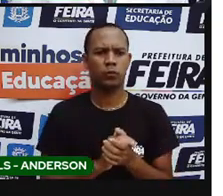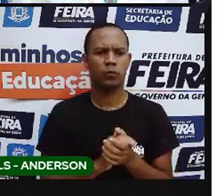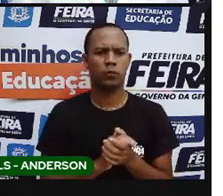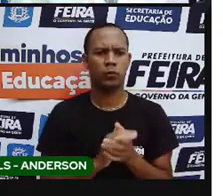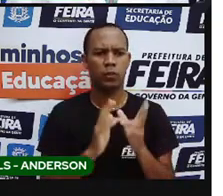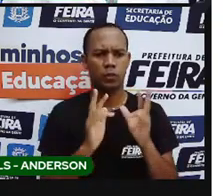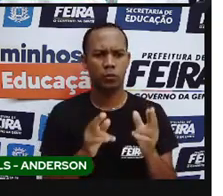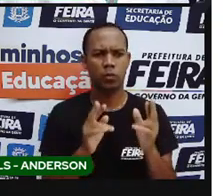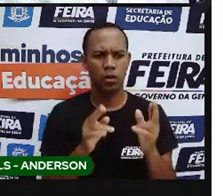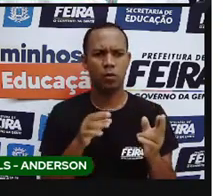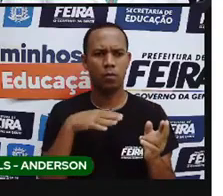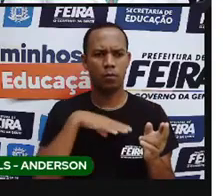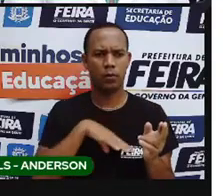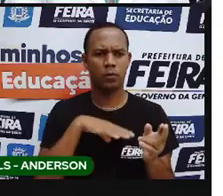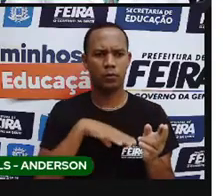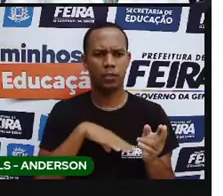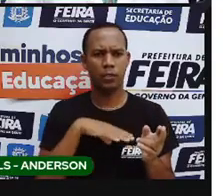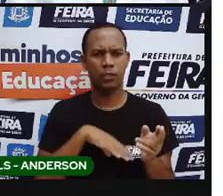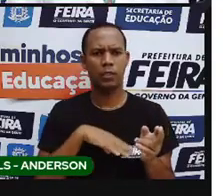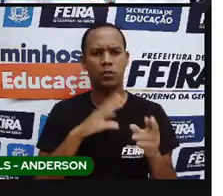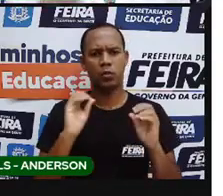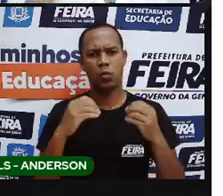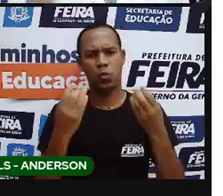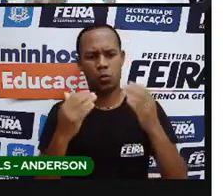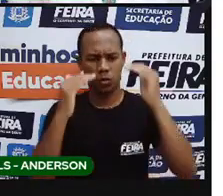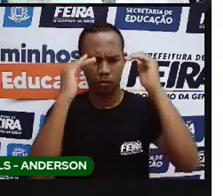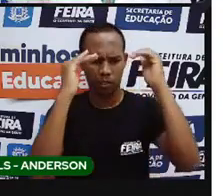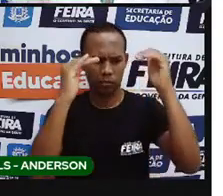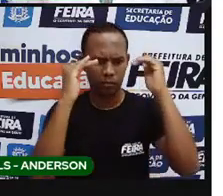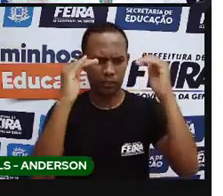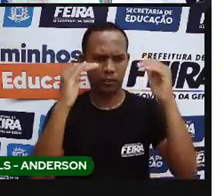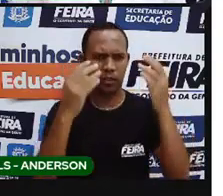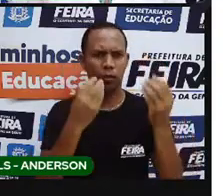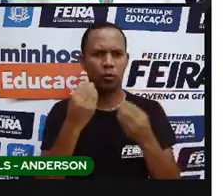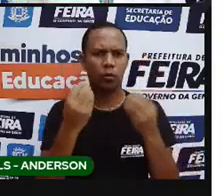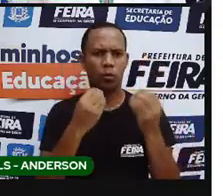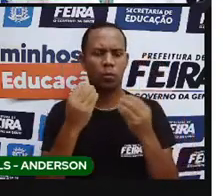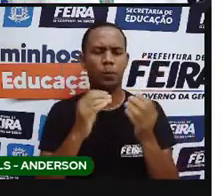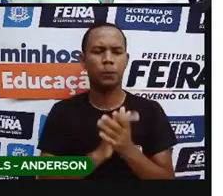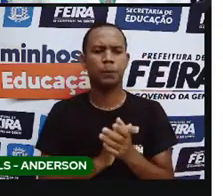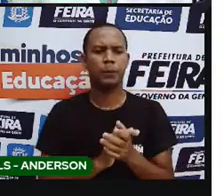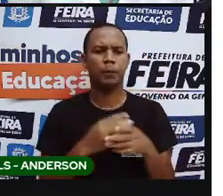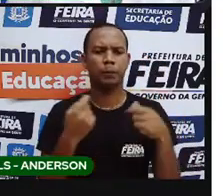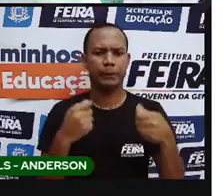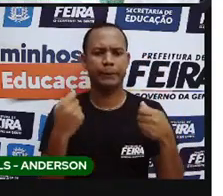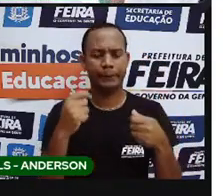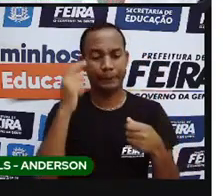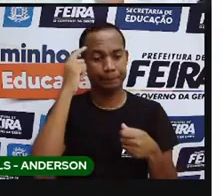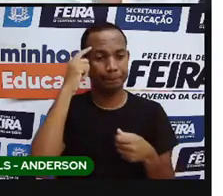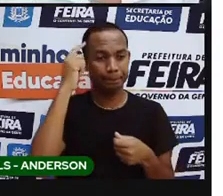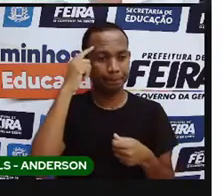portugueses da Gira, portanto, valia bem respeitado. Então fica a reflexão aí para vocês, certo?